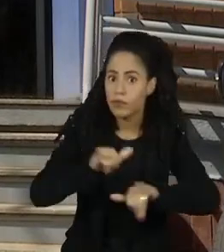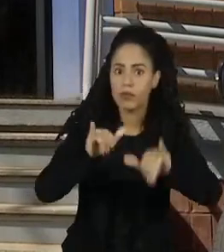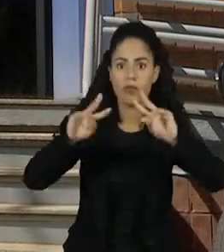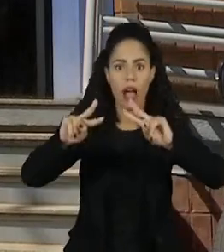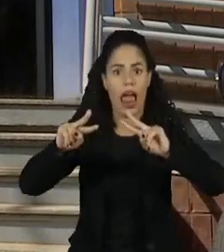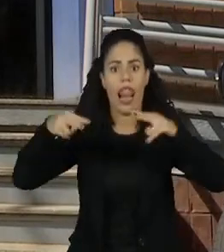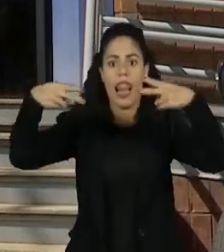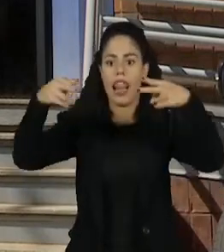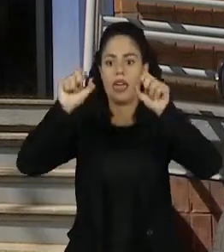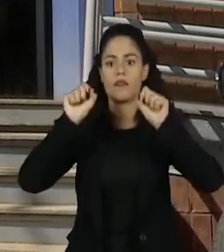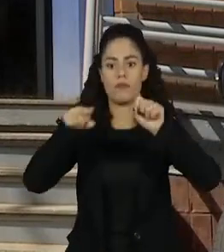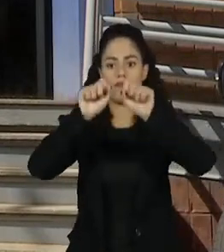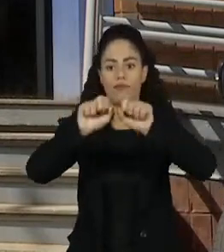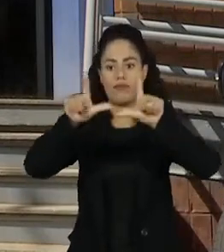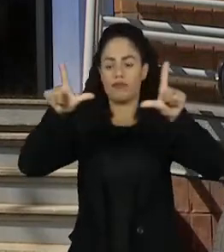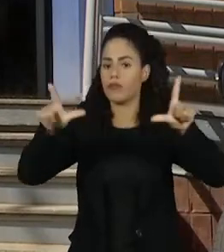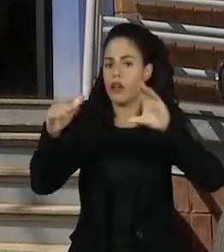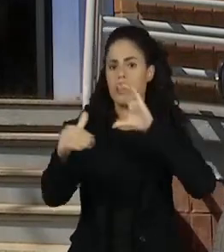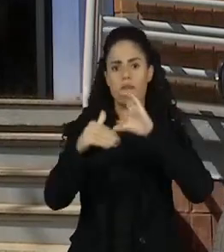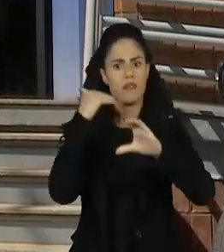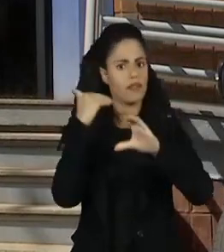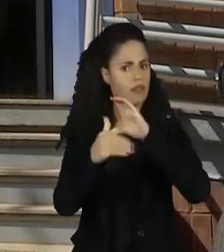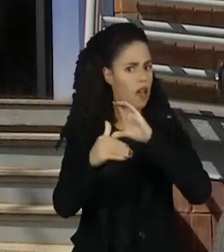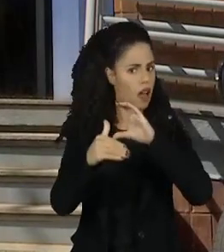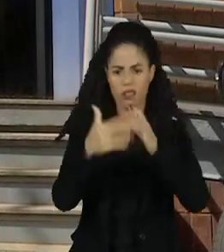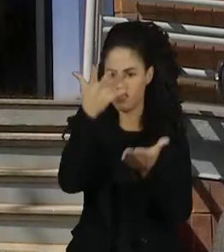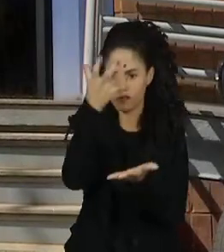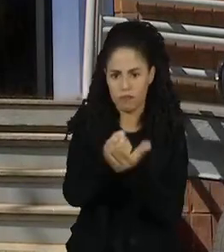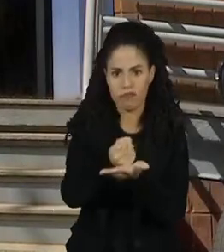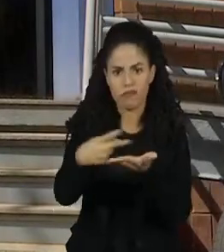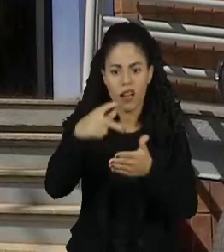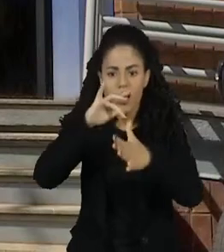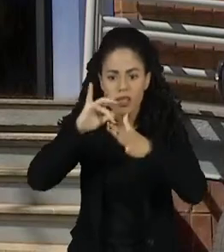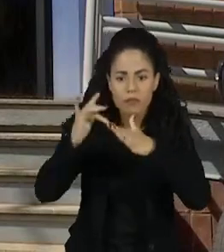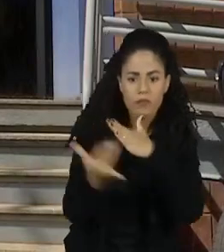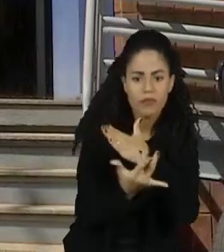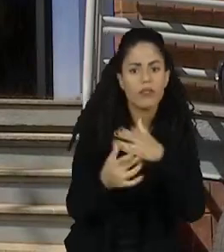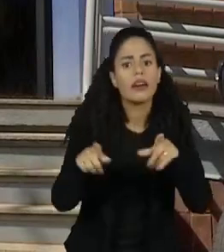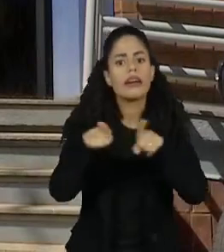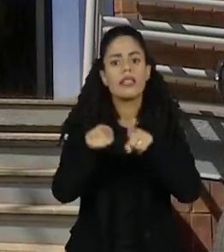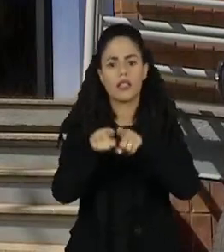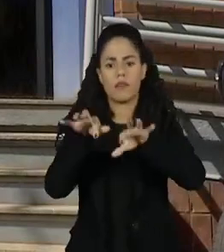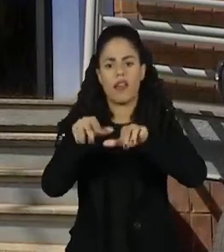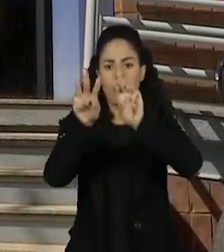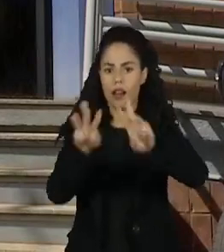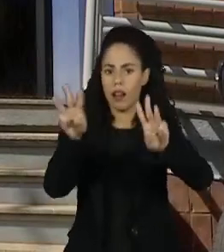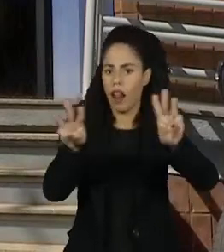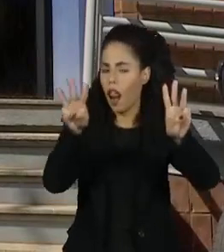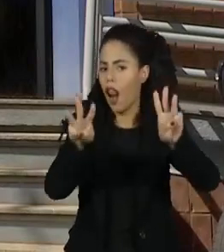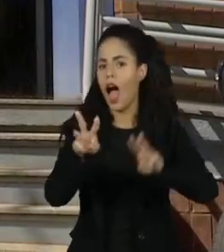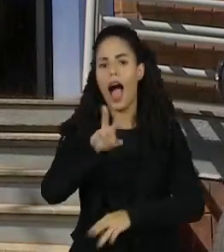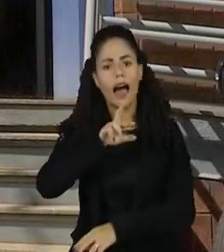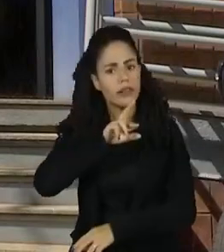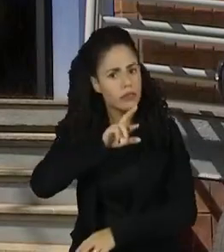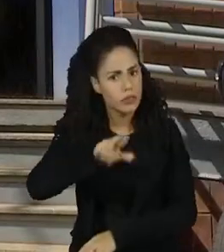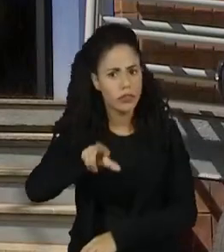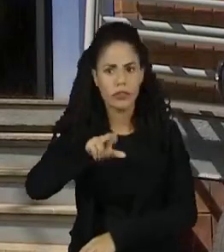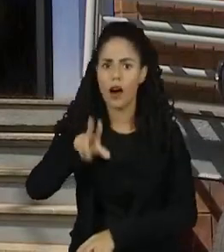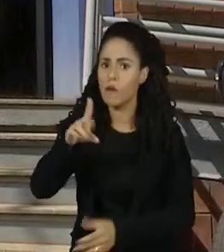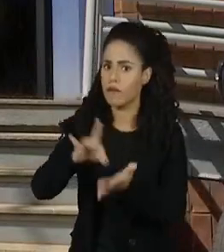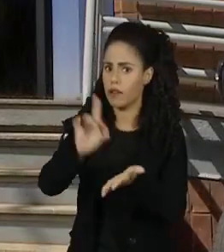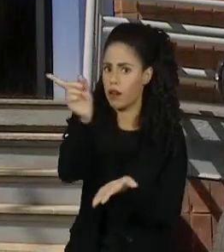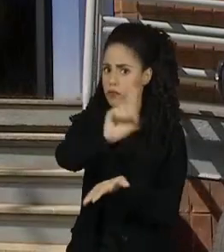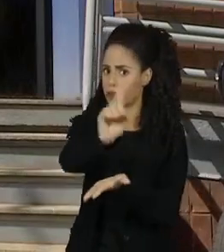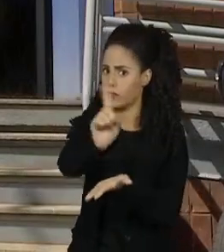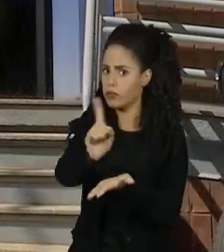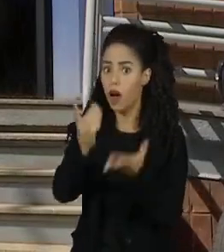enviados por mensagens por aplicativo, em redes sociais ou até mesmo em sites de buscas não devem ser clicados